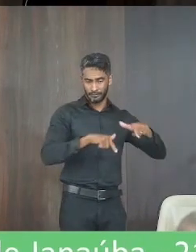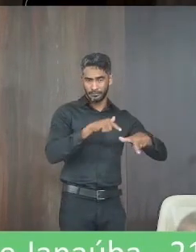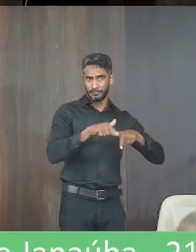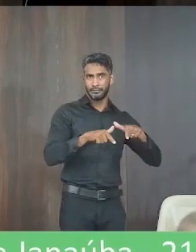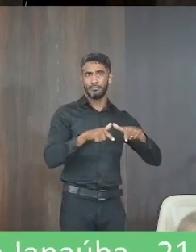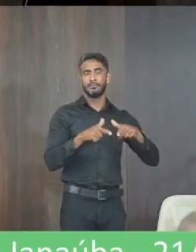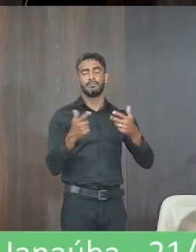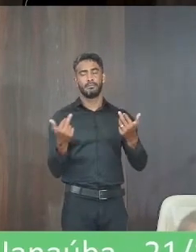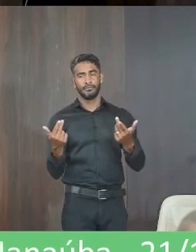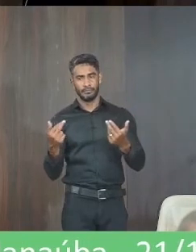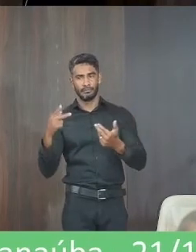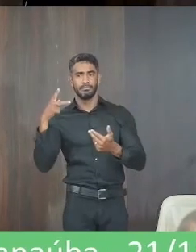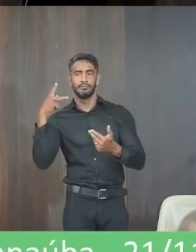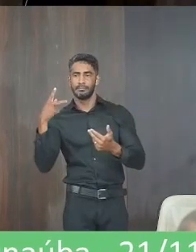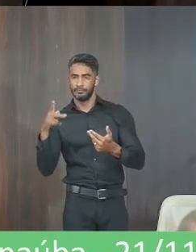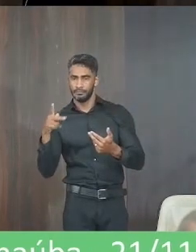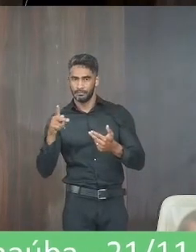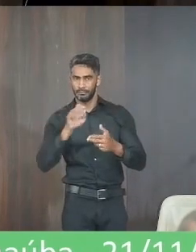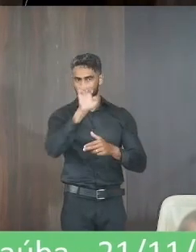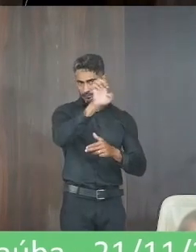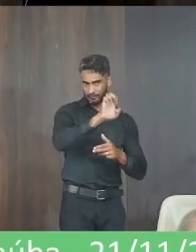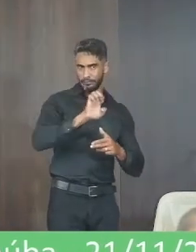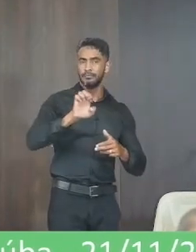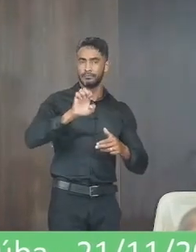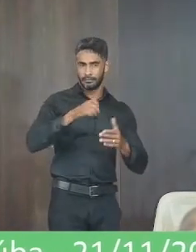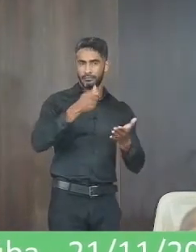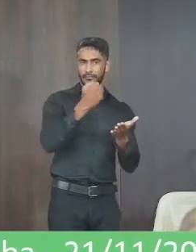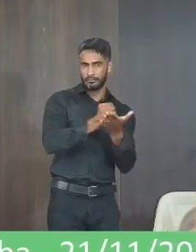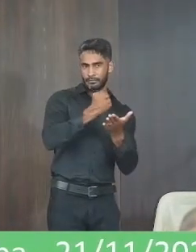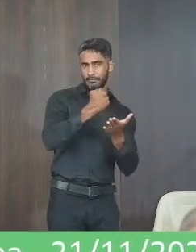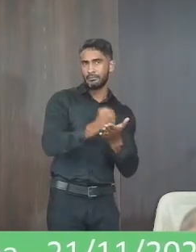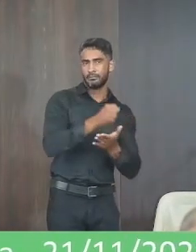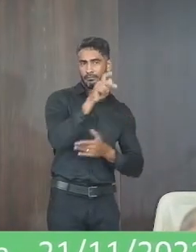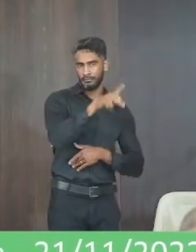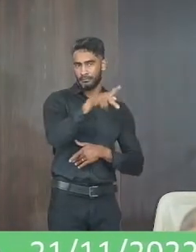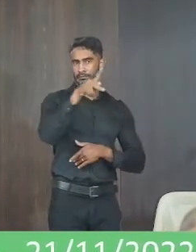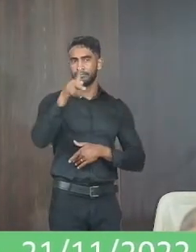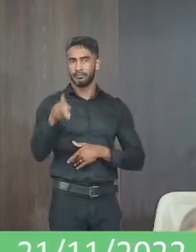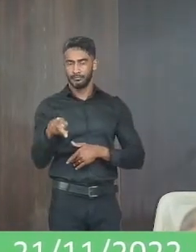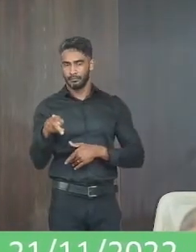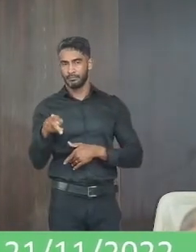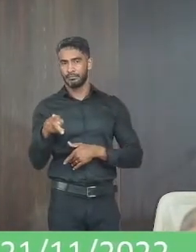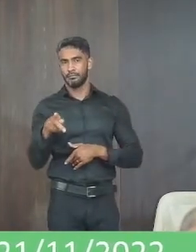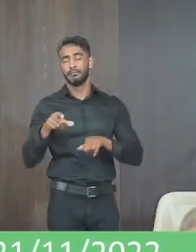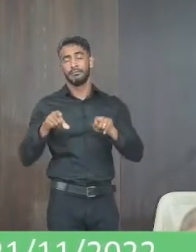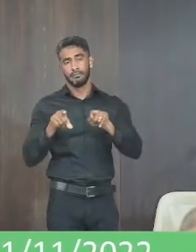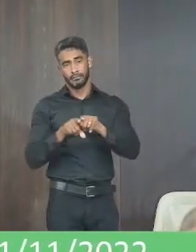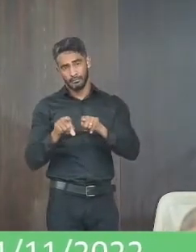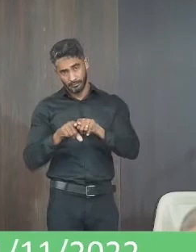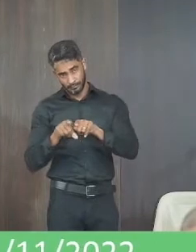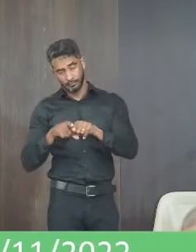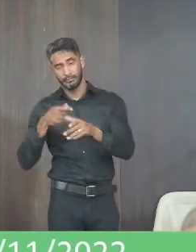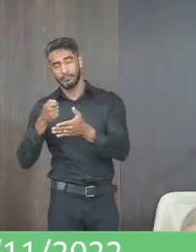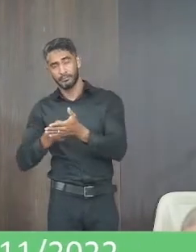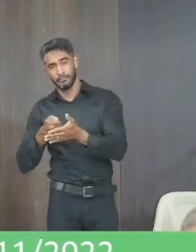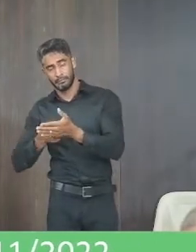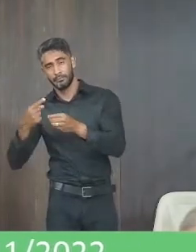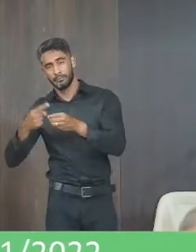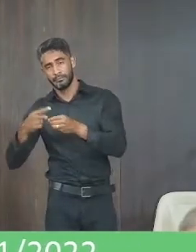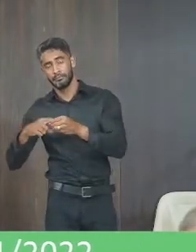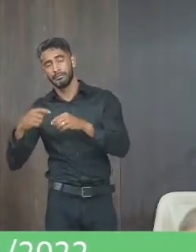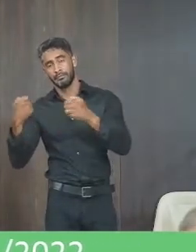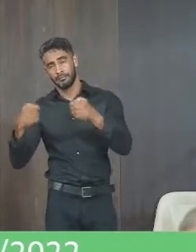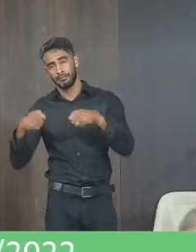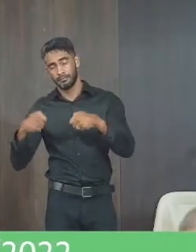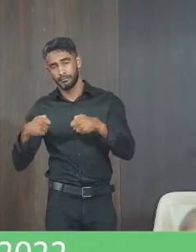a mesma forma que exige do Estado que o Estado é contratado como professor as mesmas exigências o município